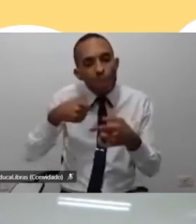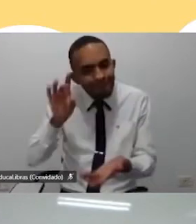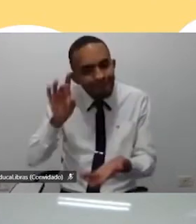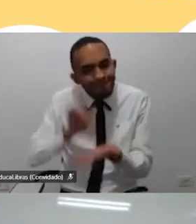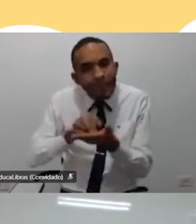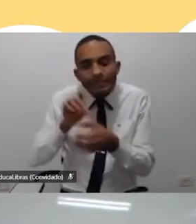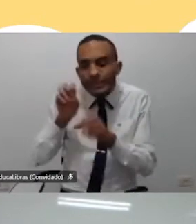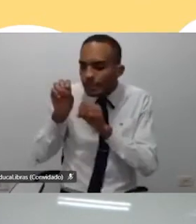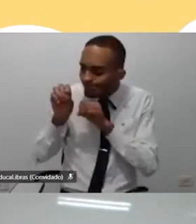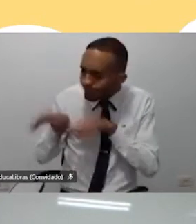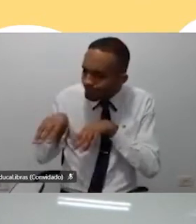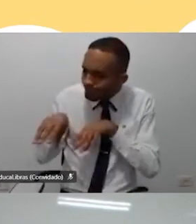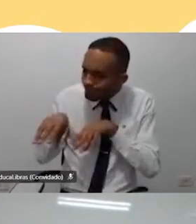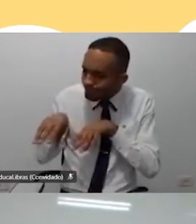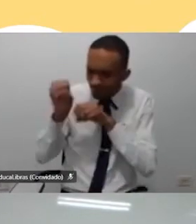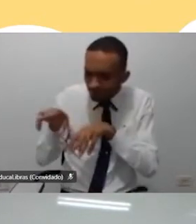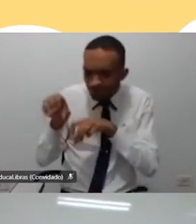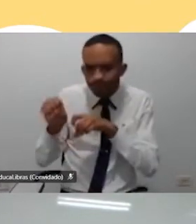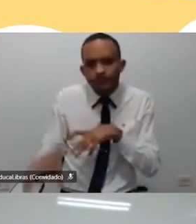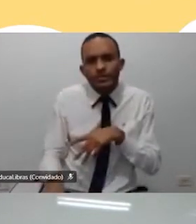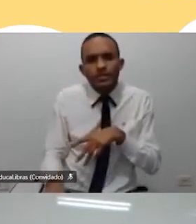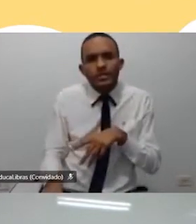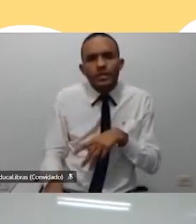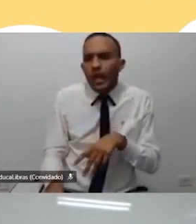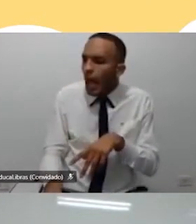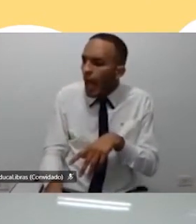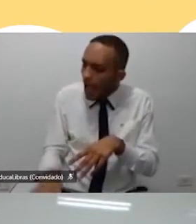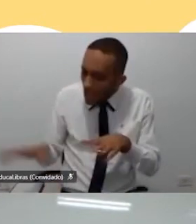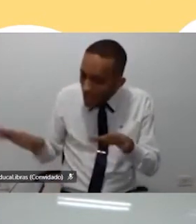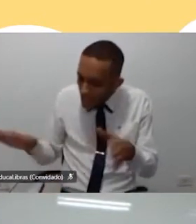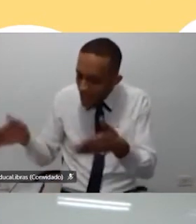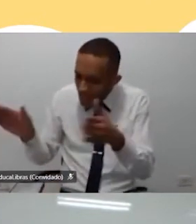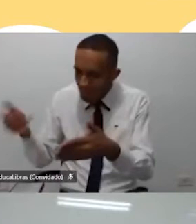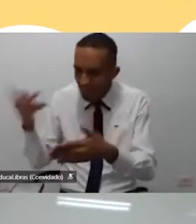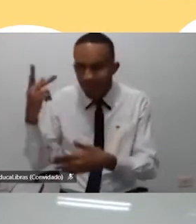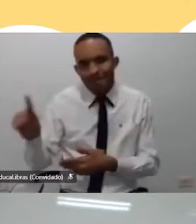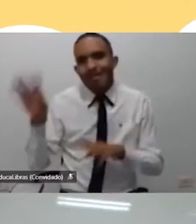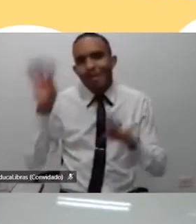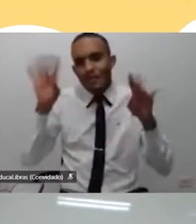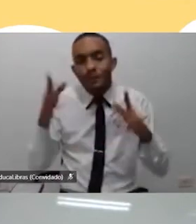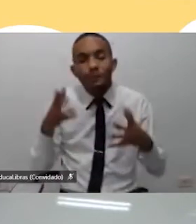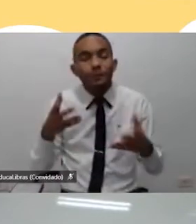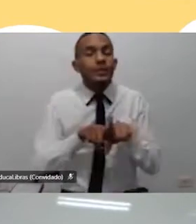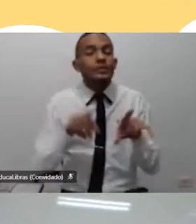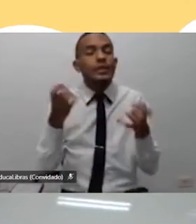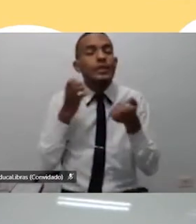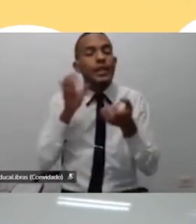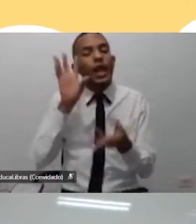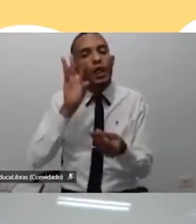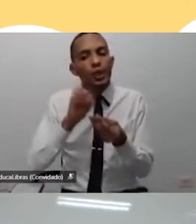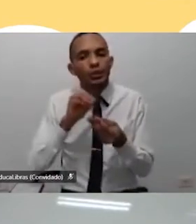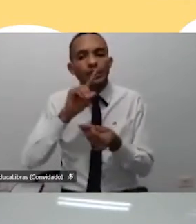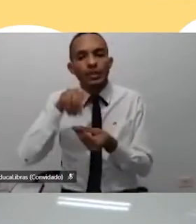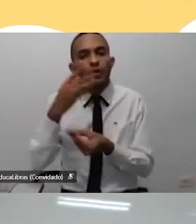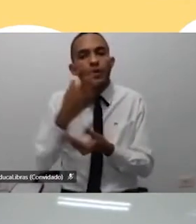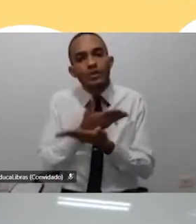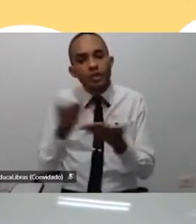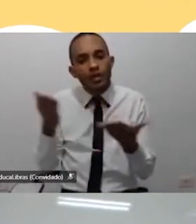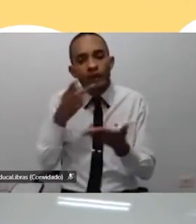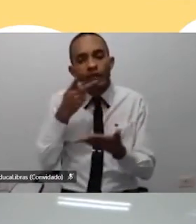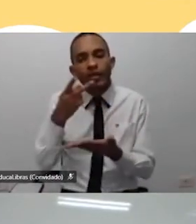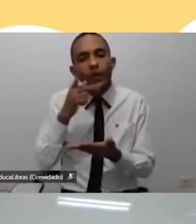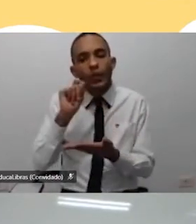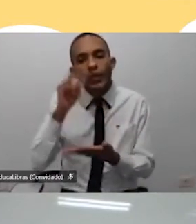fato ensine, que a gente provoque. E uma coisa que eu queria resumir aqui, depois eles vão falar,